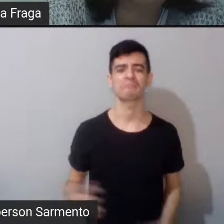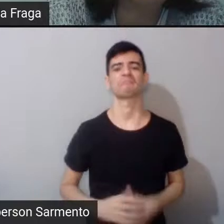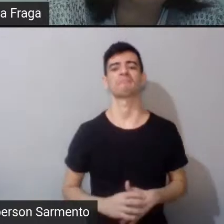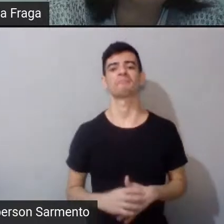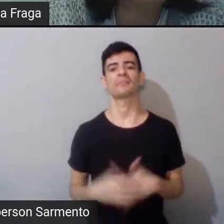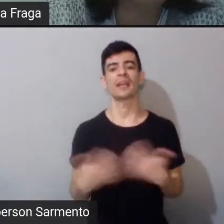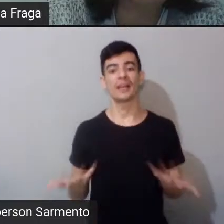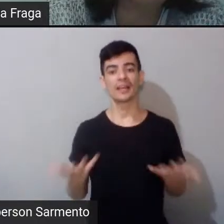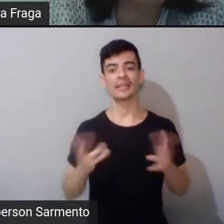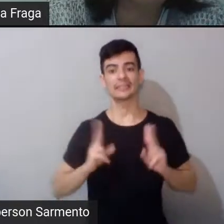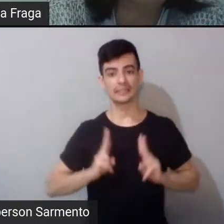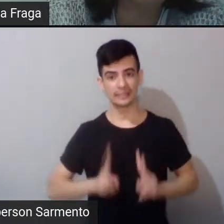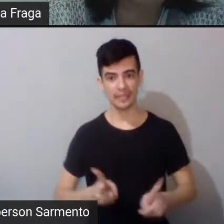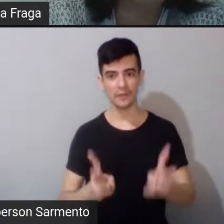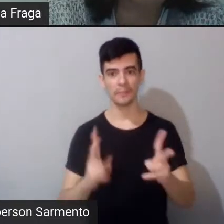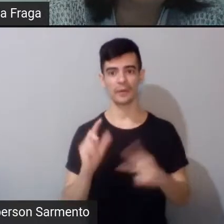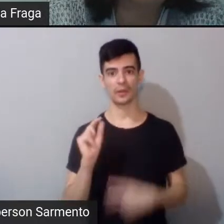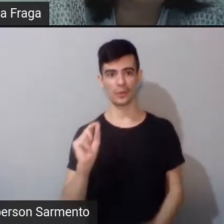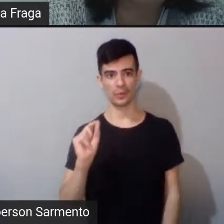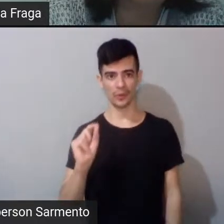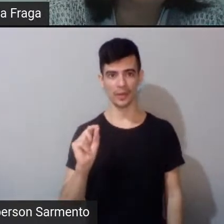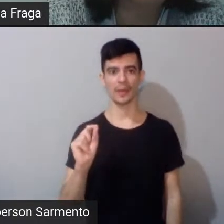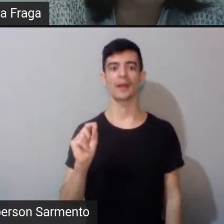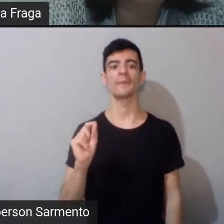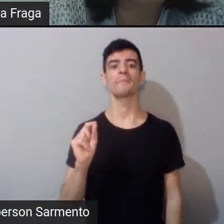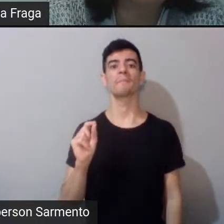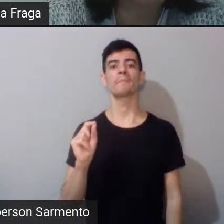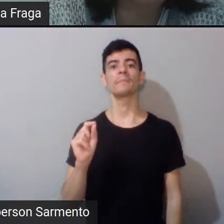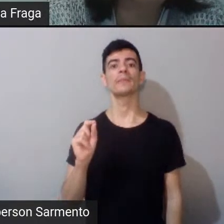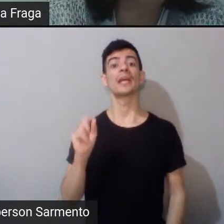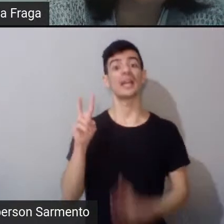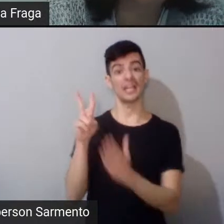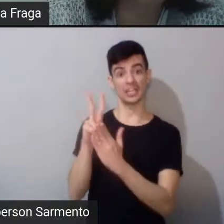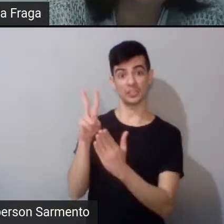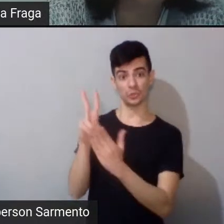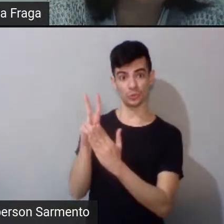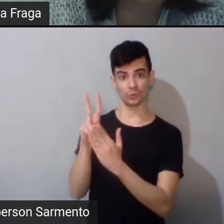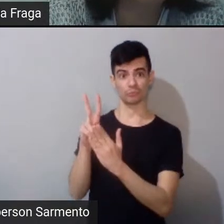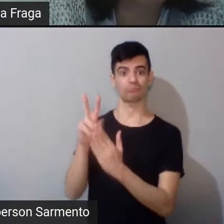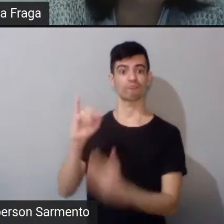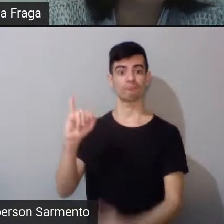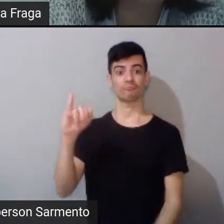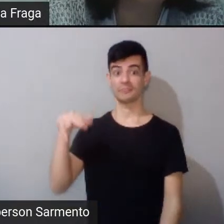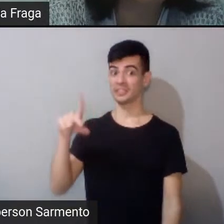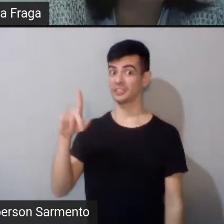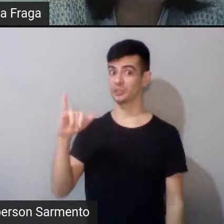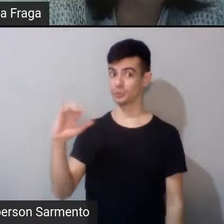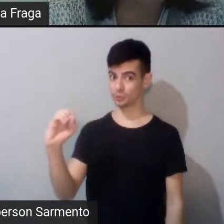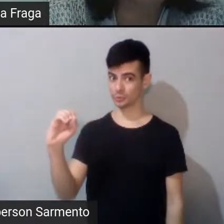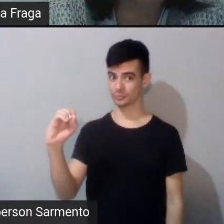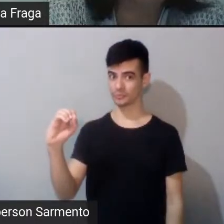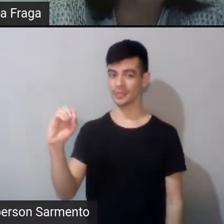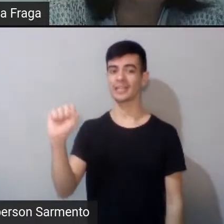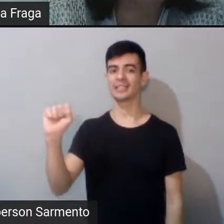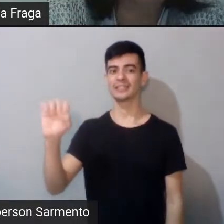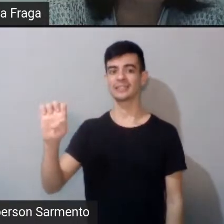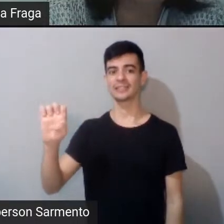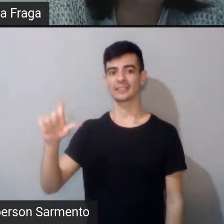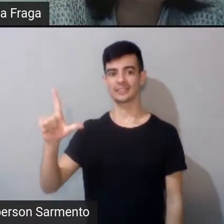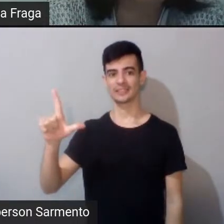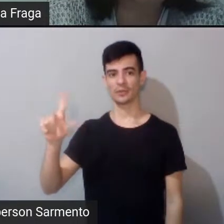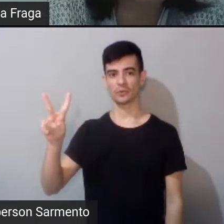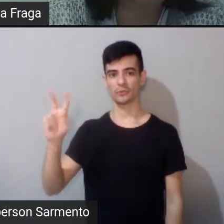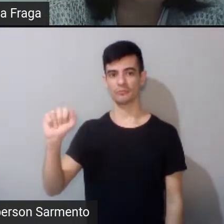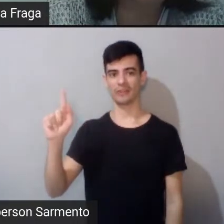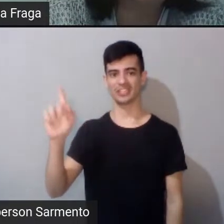contrapondo ao que chamavam de índio, né? Ou selvagem, né? Ou índio selvagem. Por isso que eu sempre gosto de me dizer